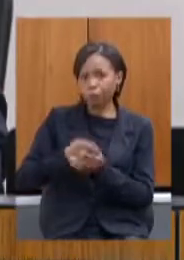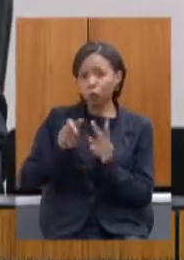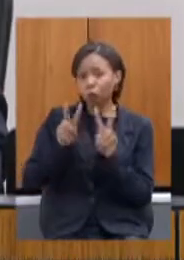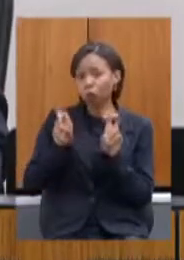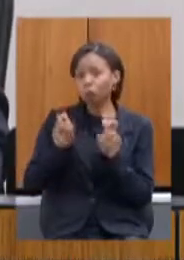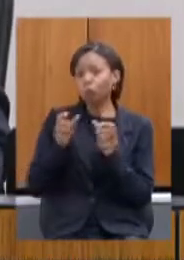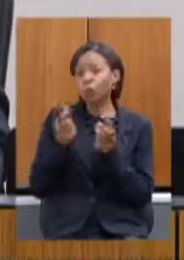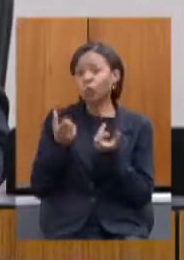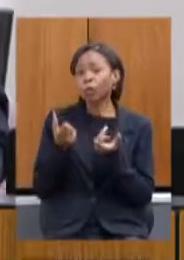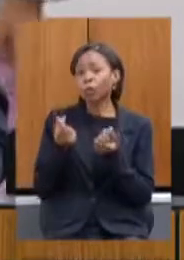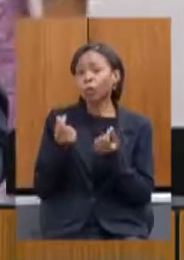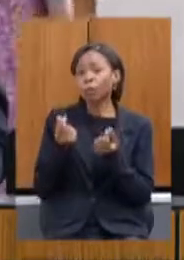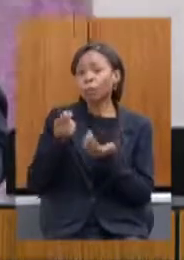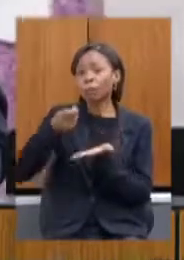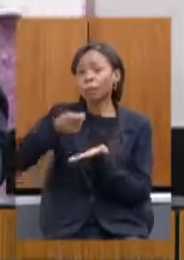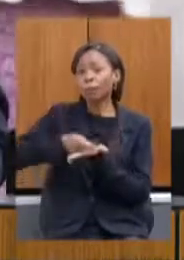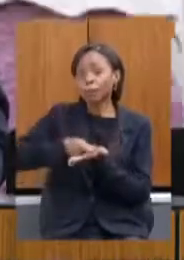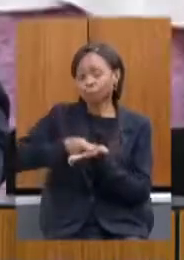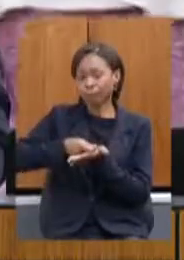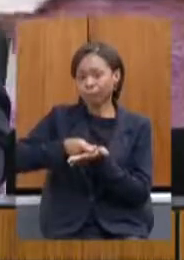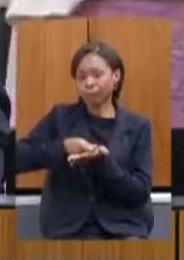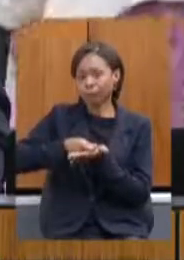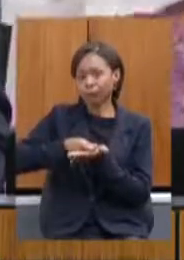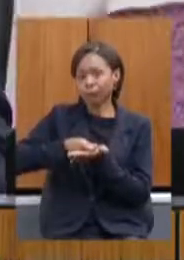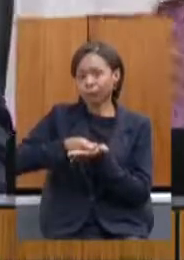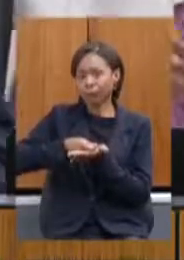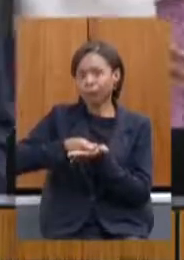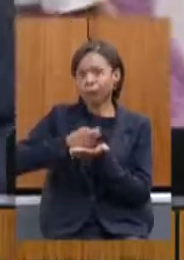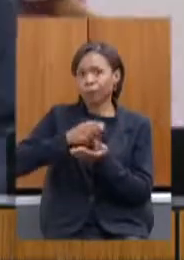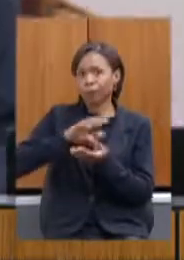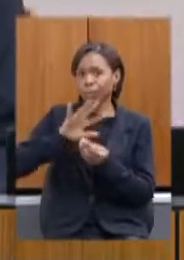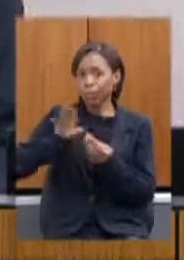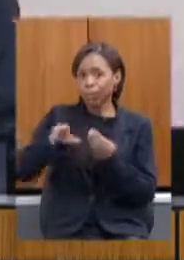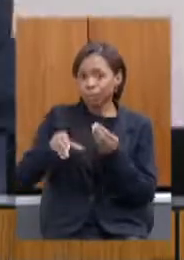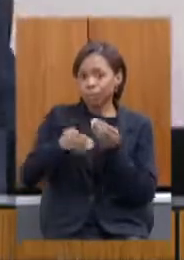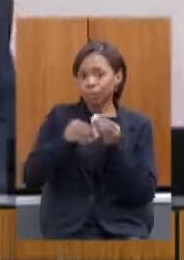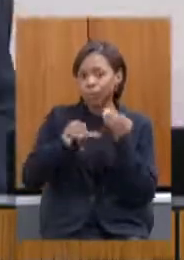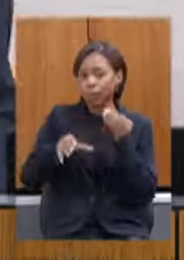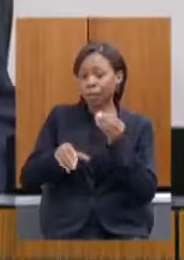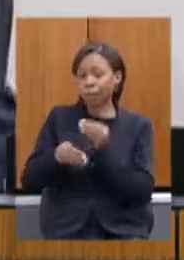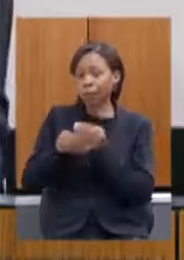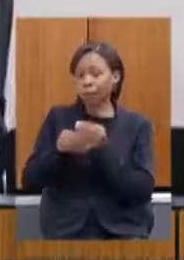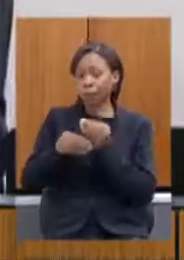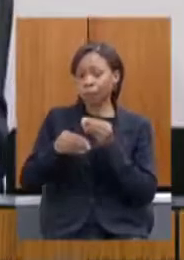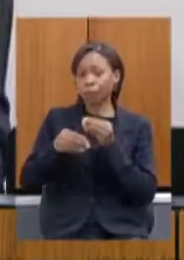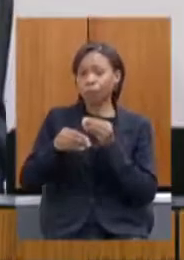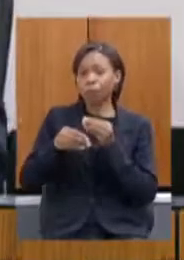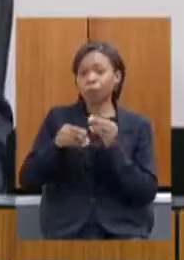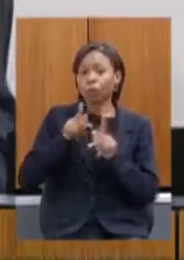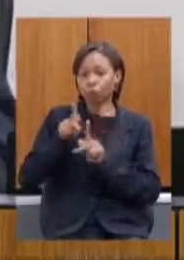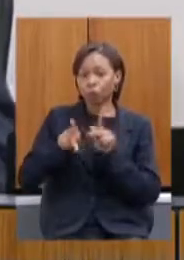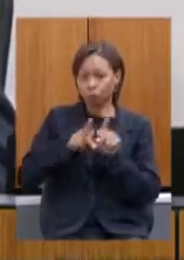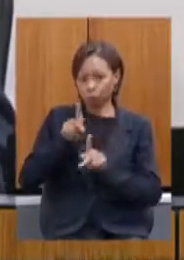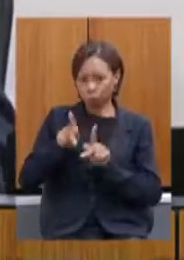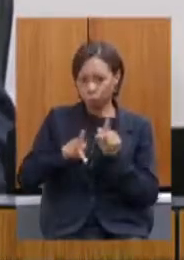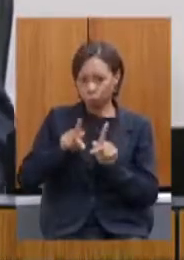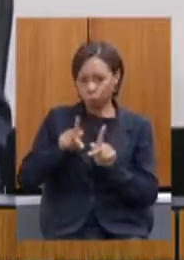das emendas populares eu queria perguntar ao senhor